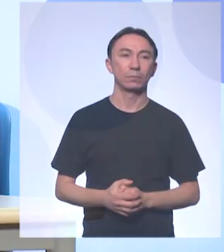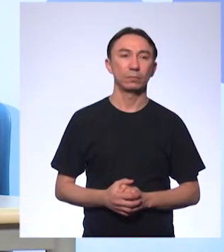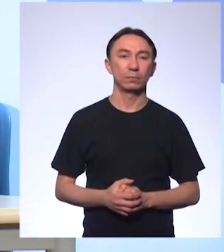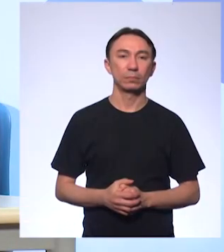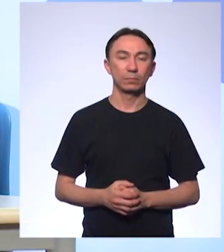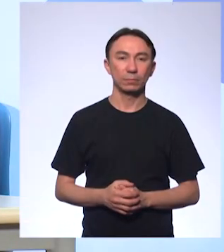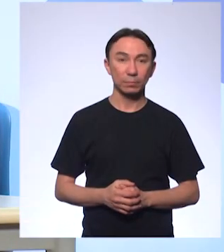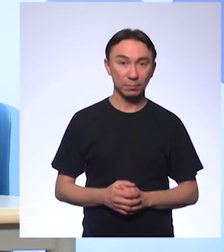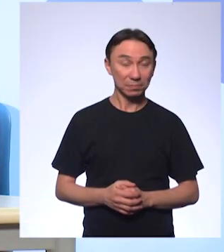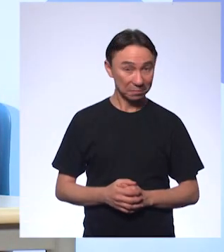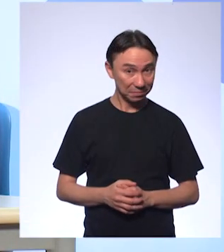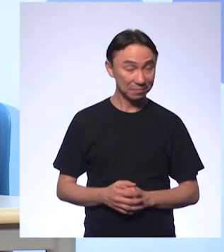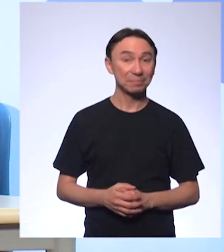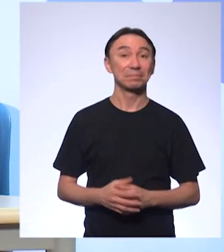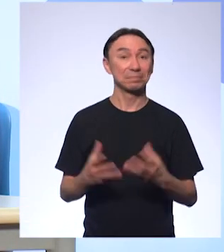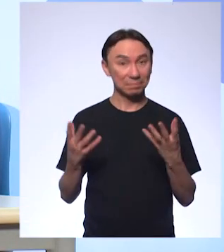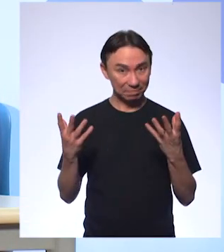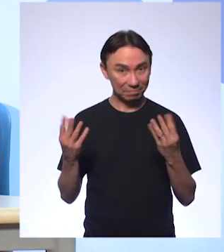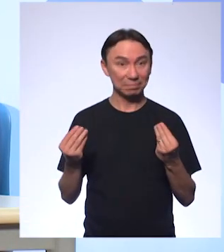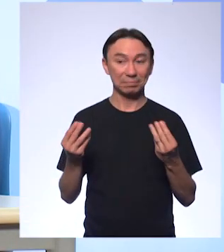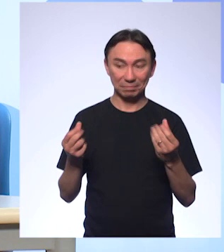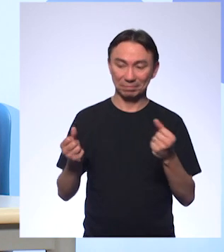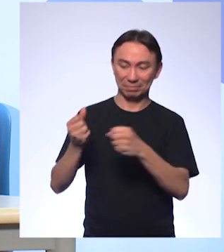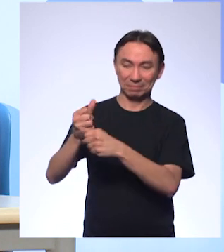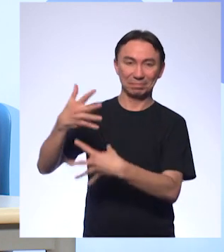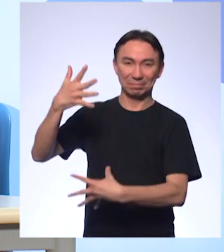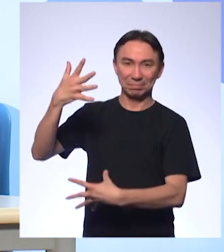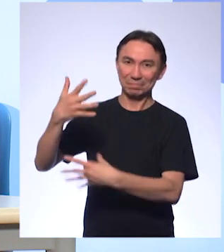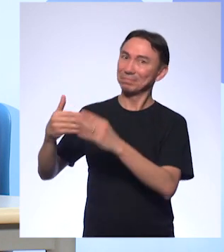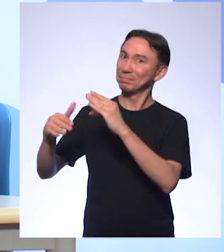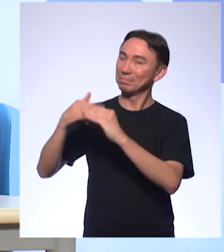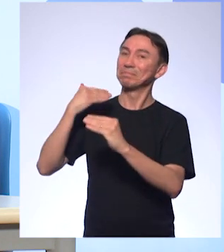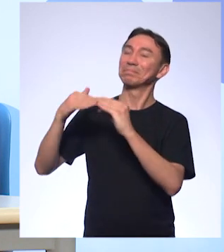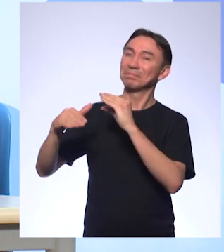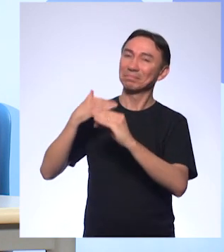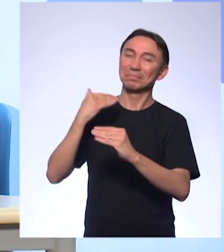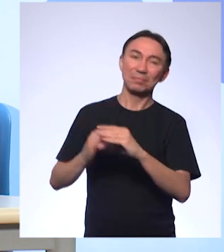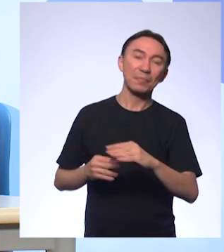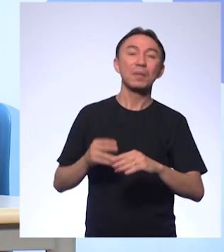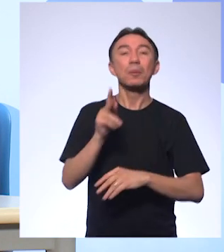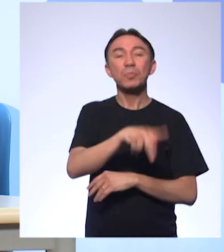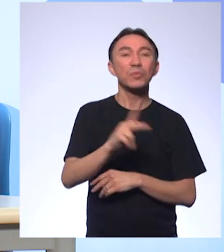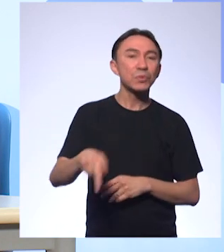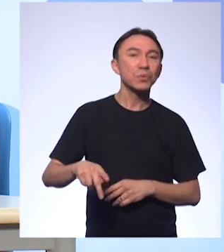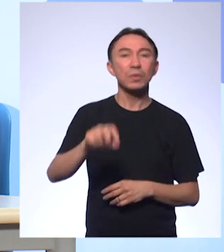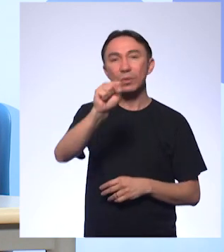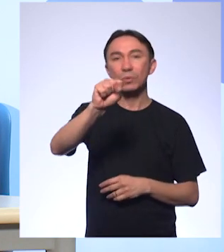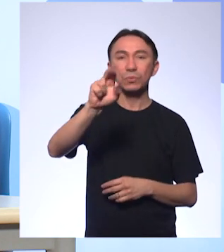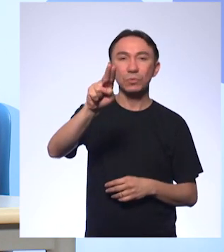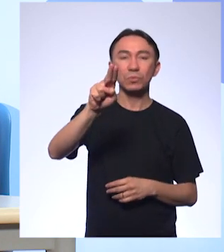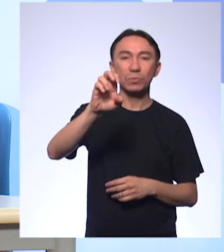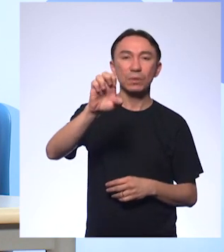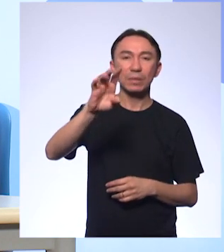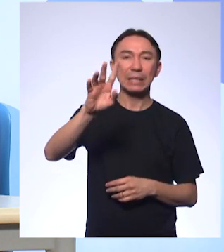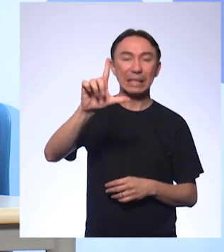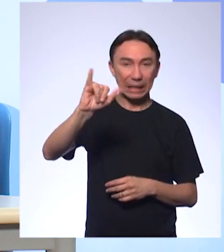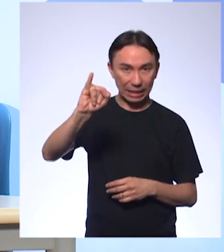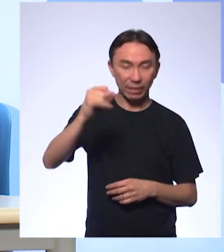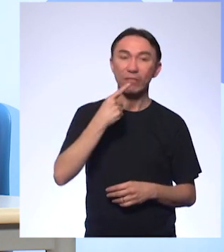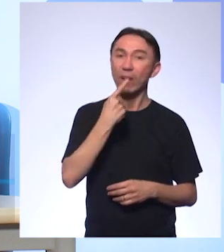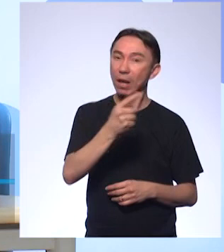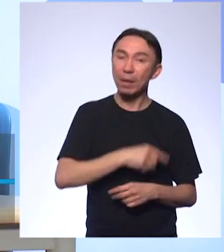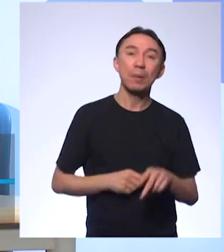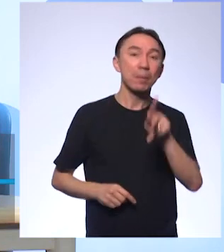Olha só, professora, bastante interação aqui. A professora Sueli cita pH mais